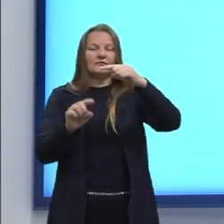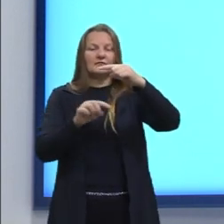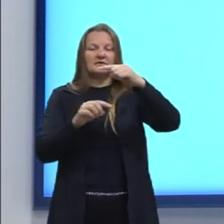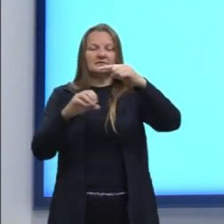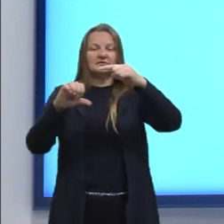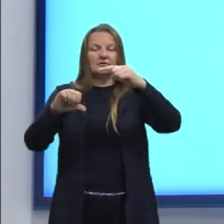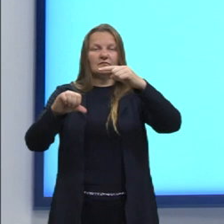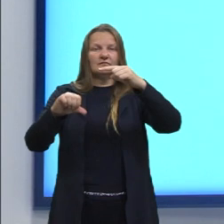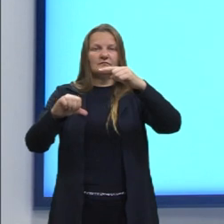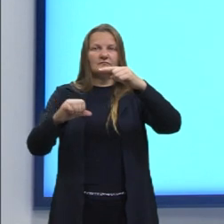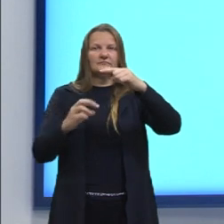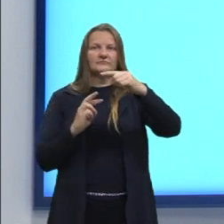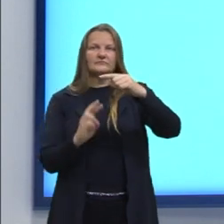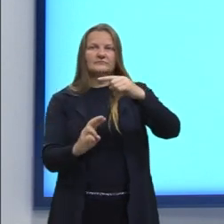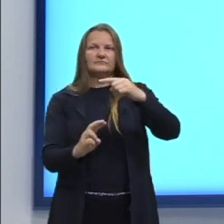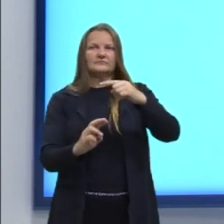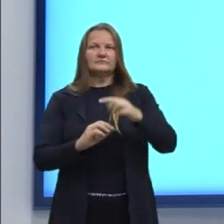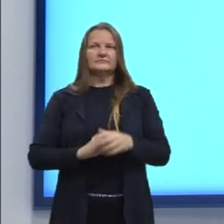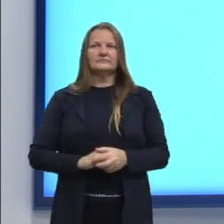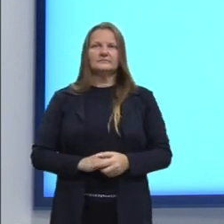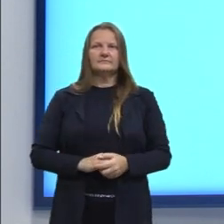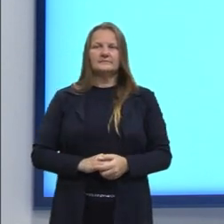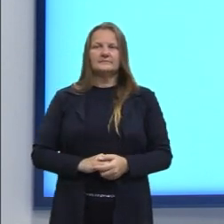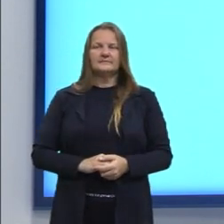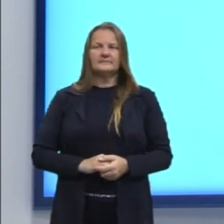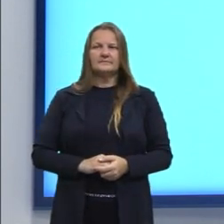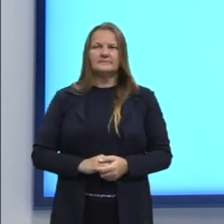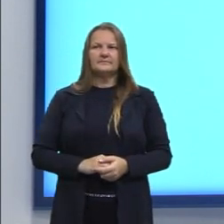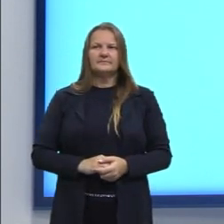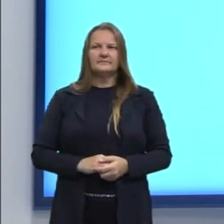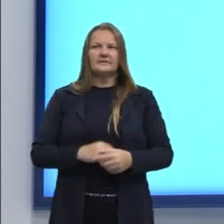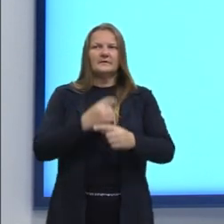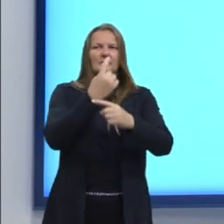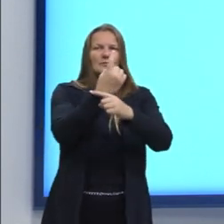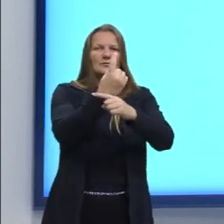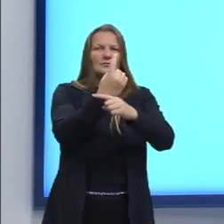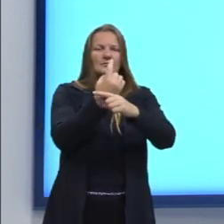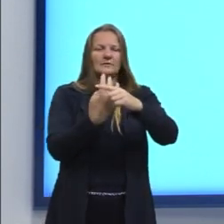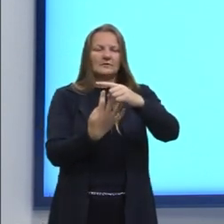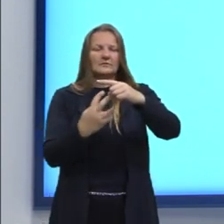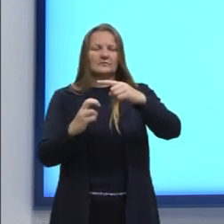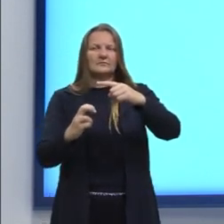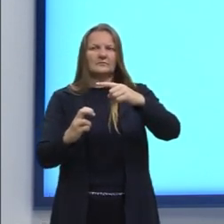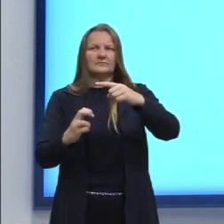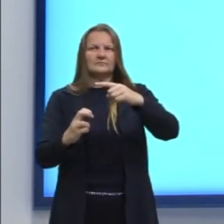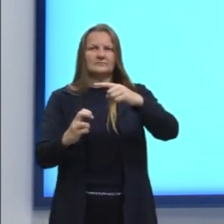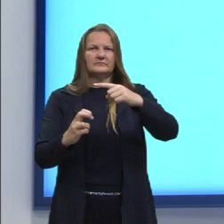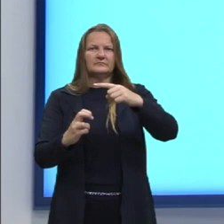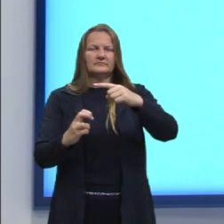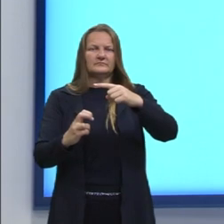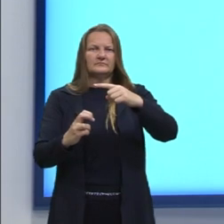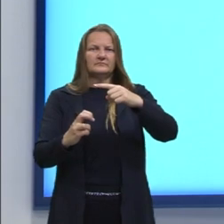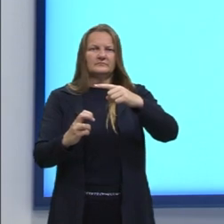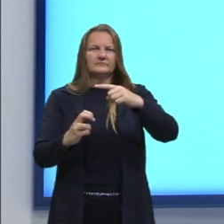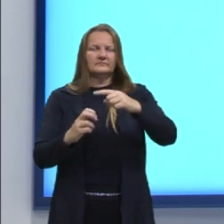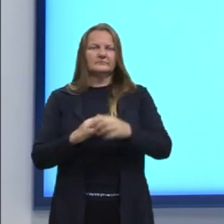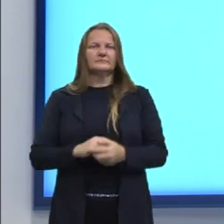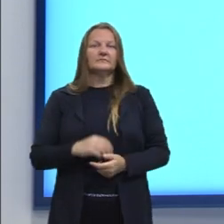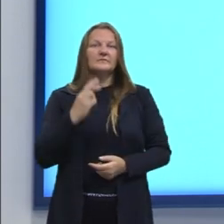probabilidade de ocorrer, então, esse evento específico, é de 1 para 45.